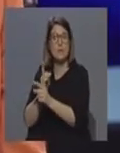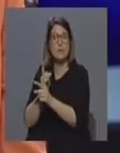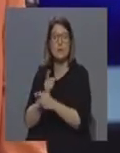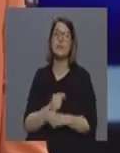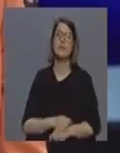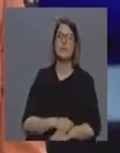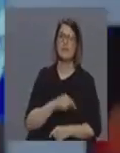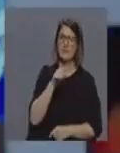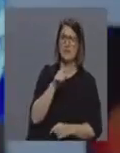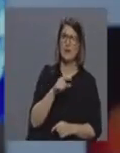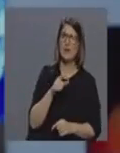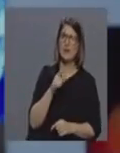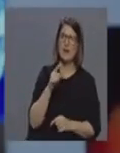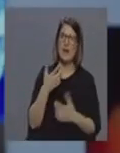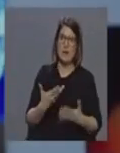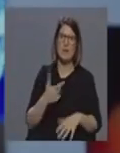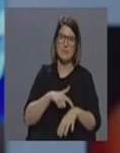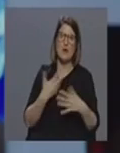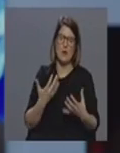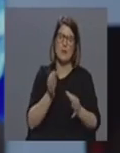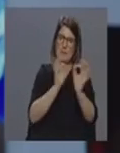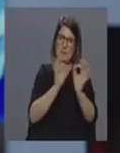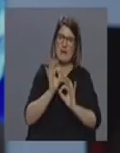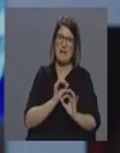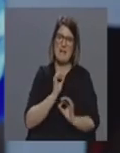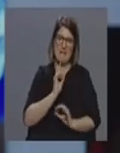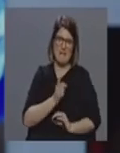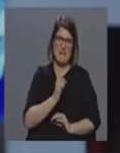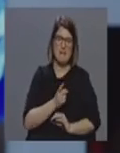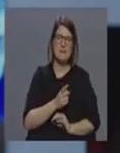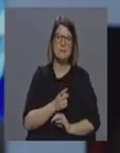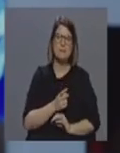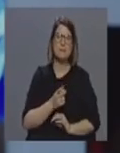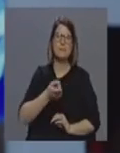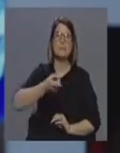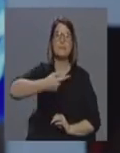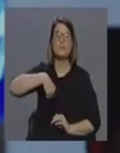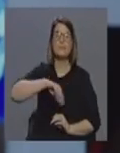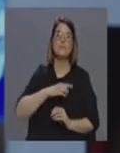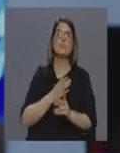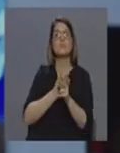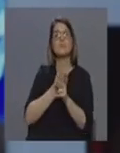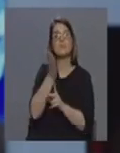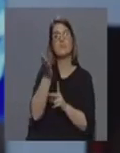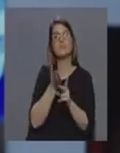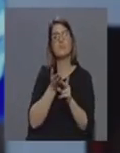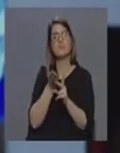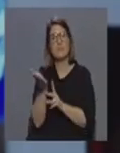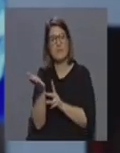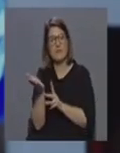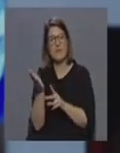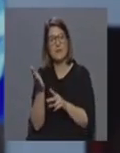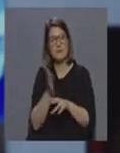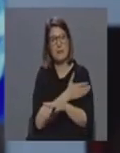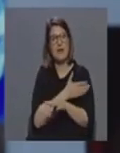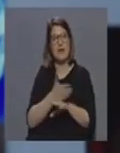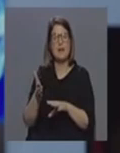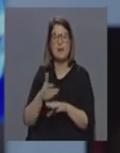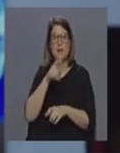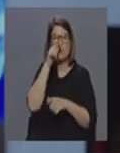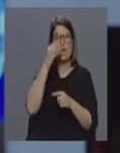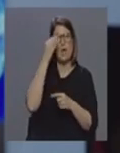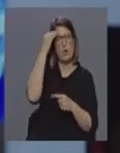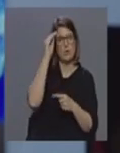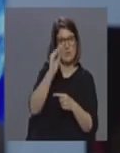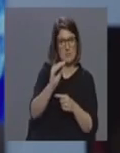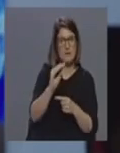a ser neste momento está equacionado exatamente ou seja nós a ver aqui uma distinção clara em tanto aquilo que é o aconselhamento em